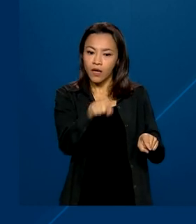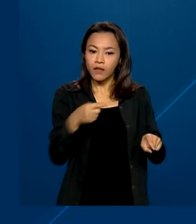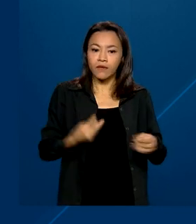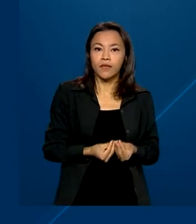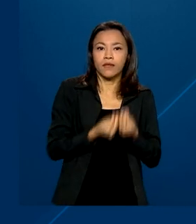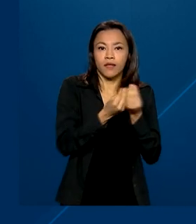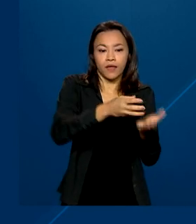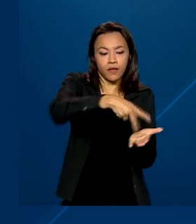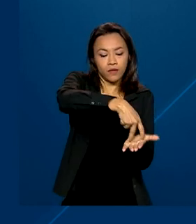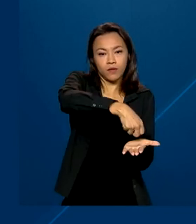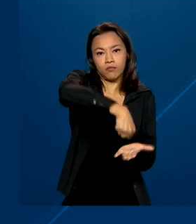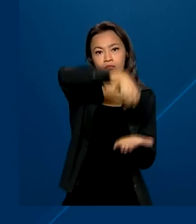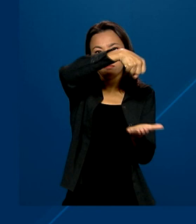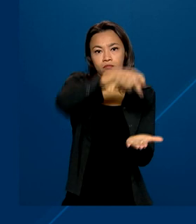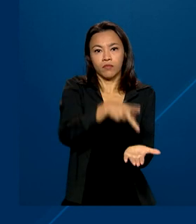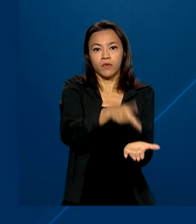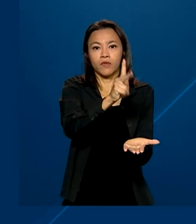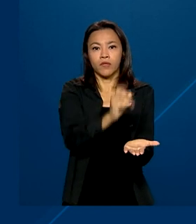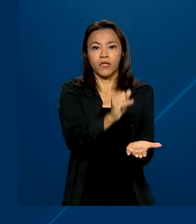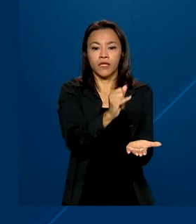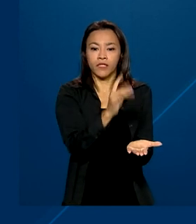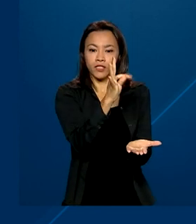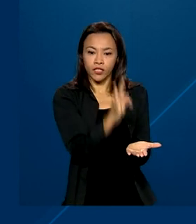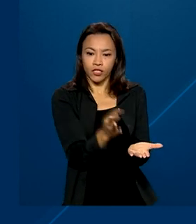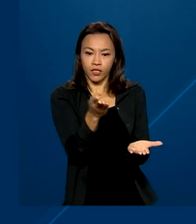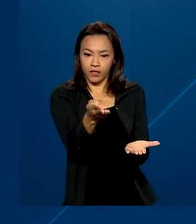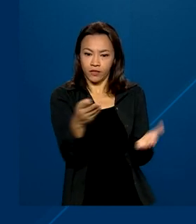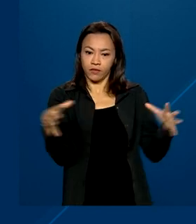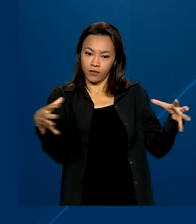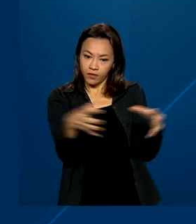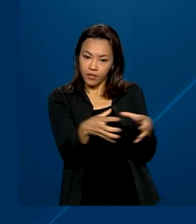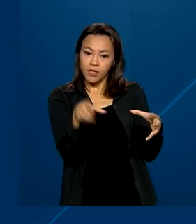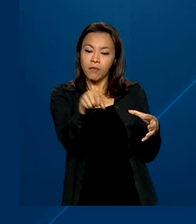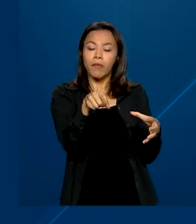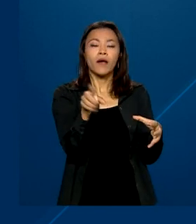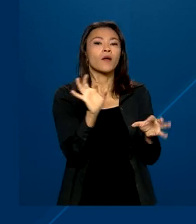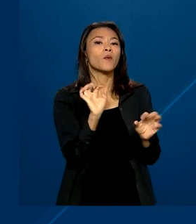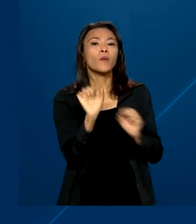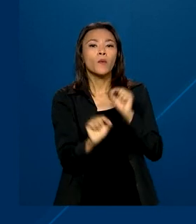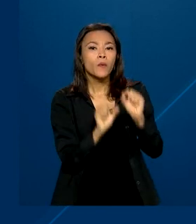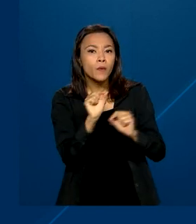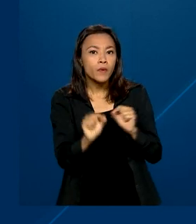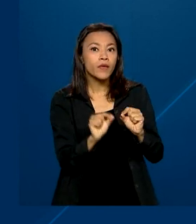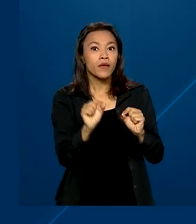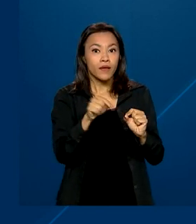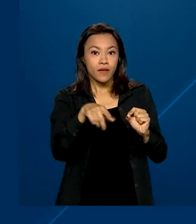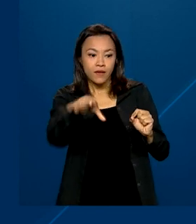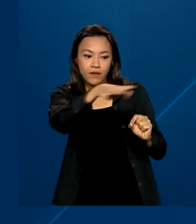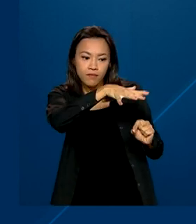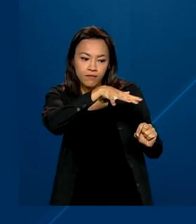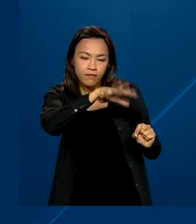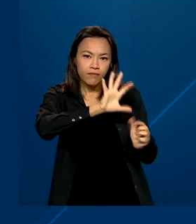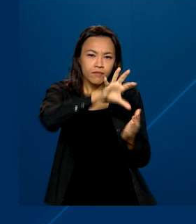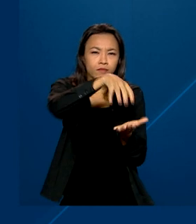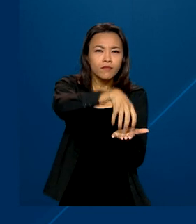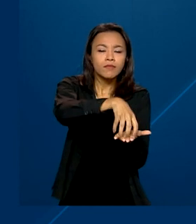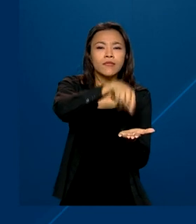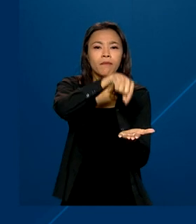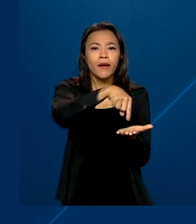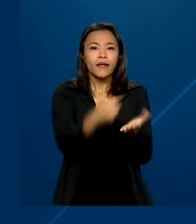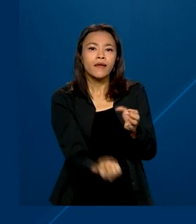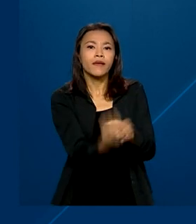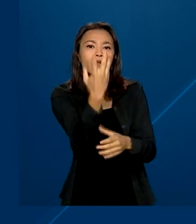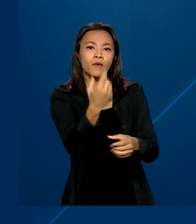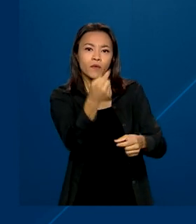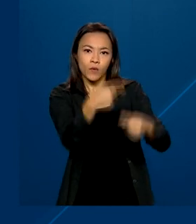compostos por veículos, computadores e refrigeradores, para a estruturação de instituições ligadas à execução de políticas